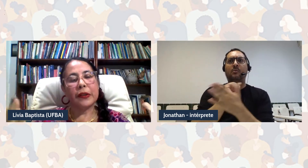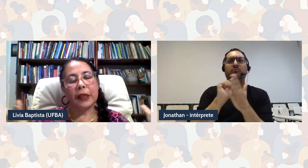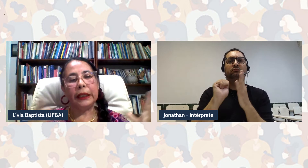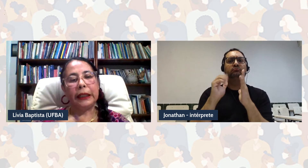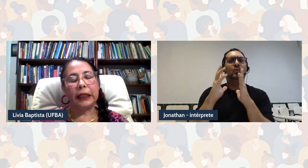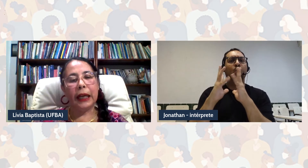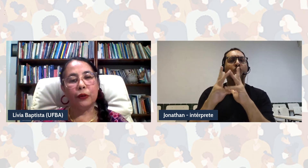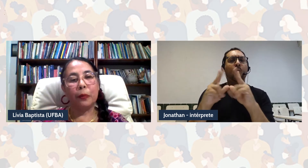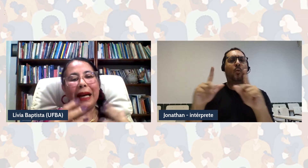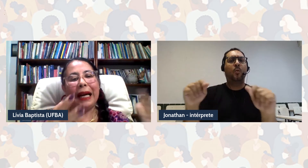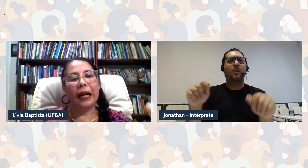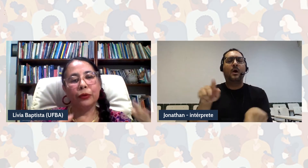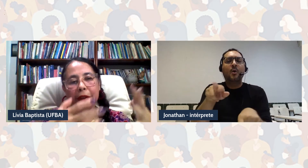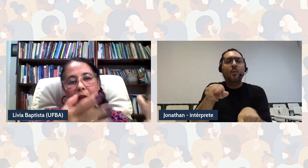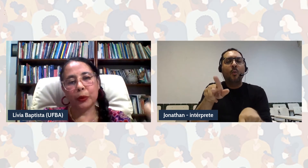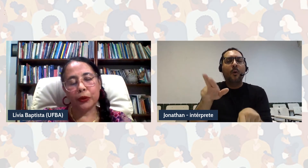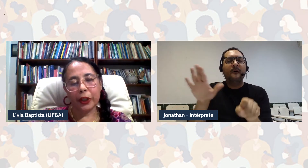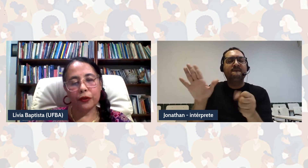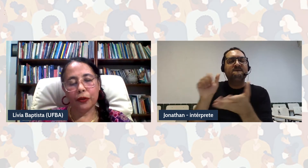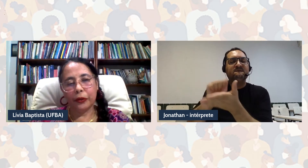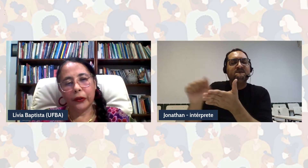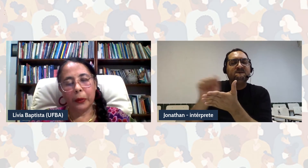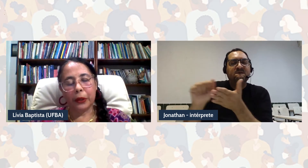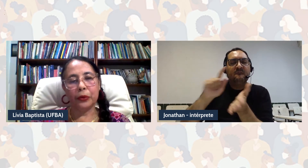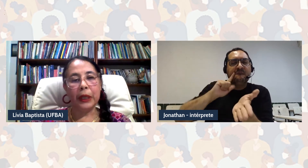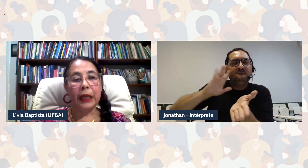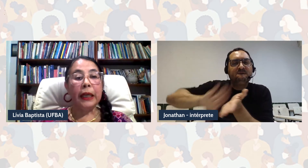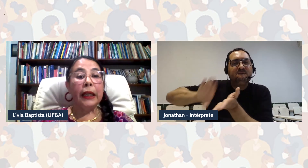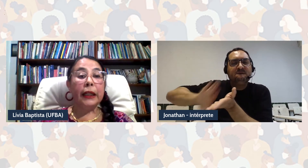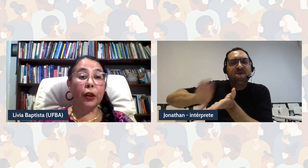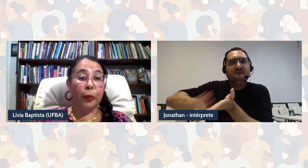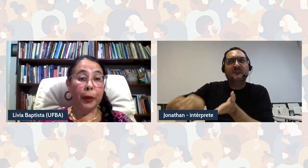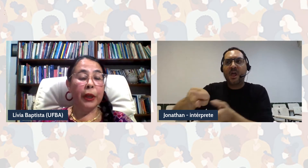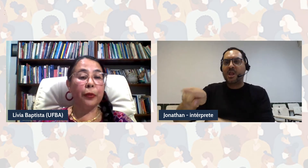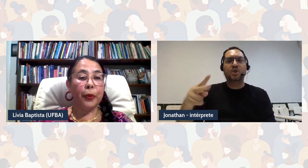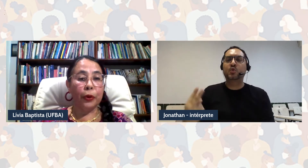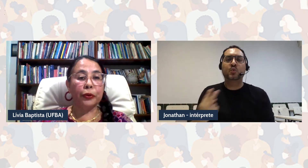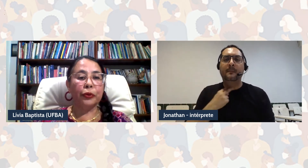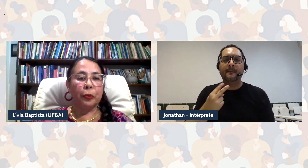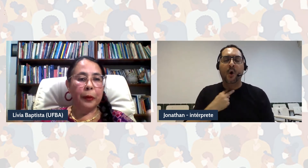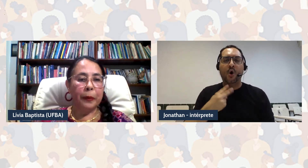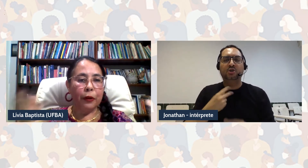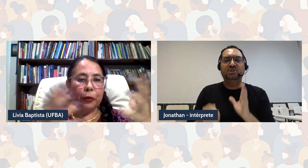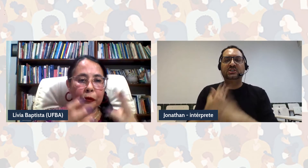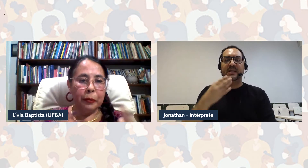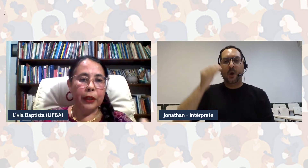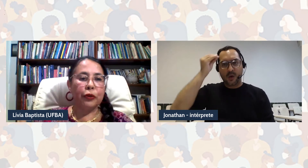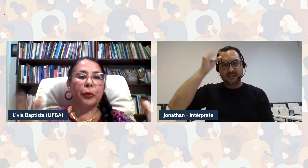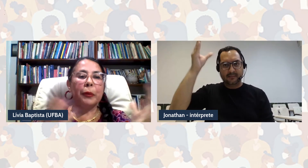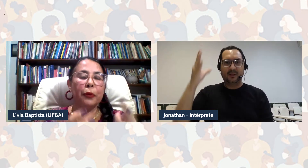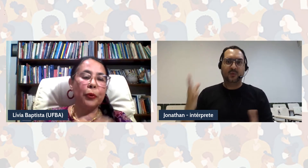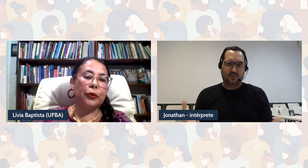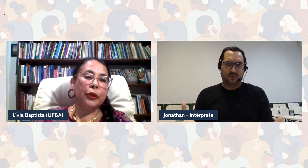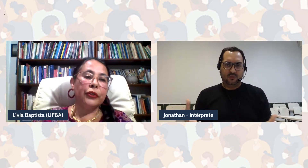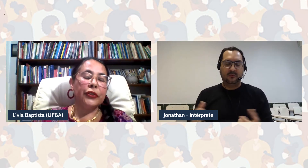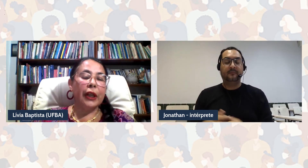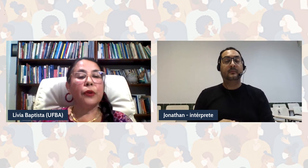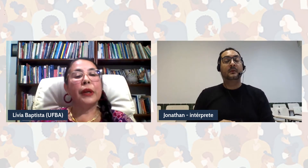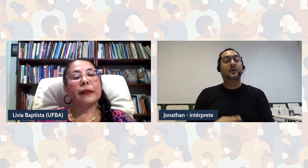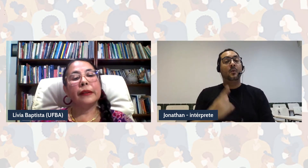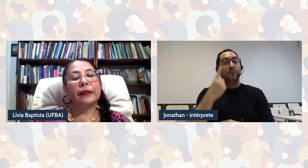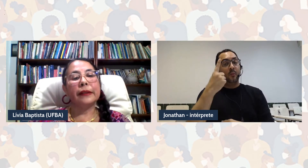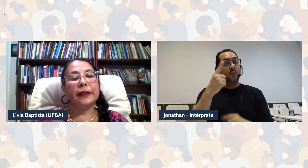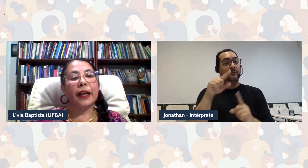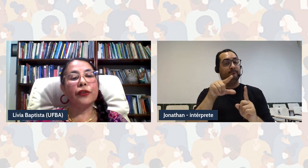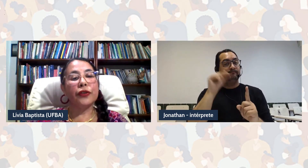tentativa de ser aniquilado, barrado, desse processo de conhecimento. Então, o primeiro ponto, o primeiro movimento e o primeiro ponto que eu